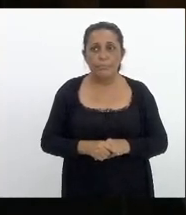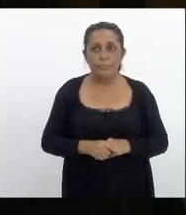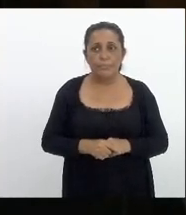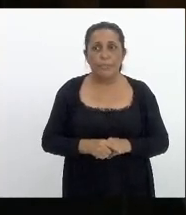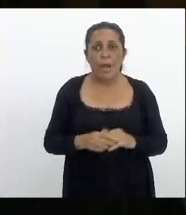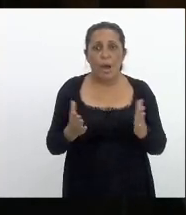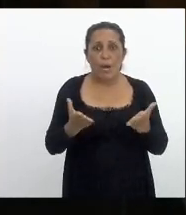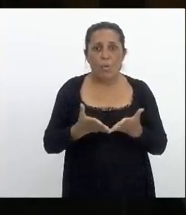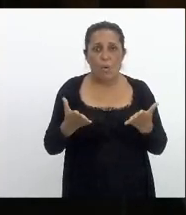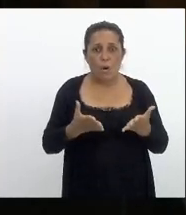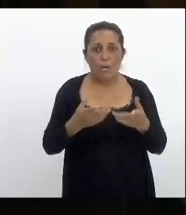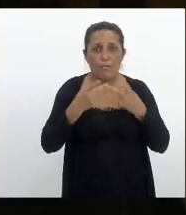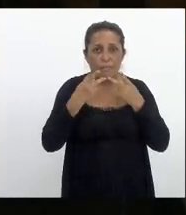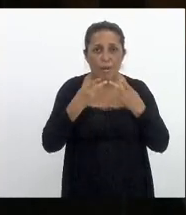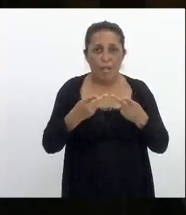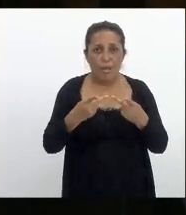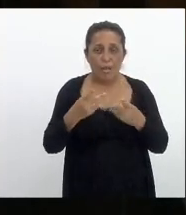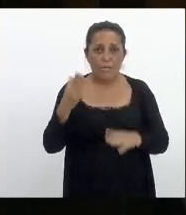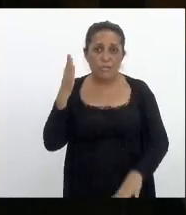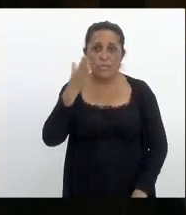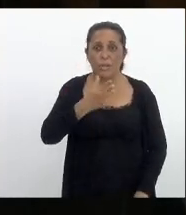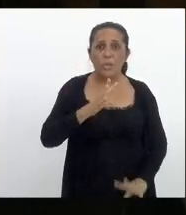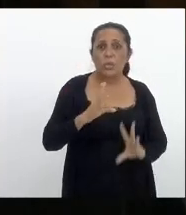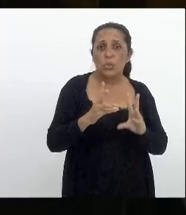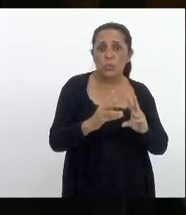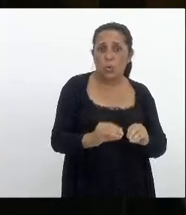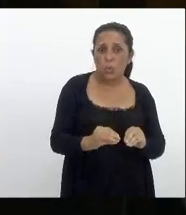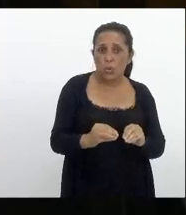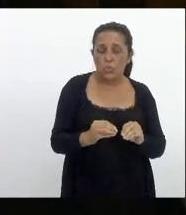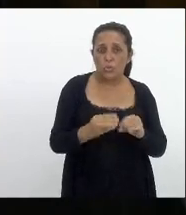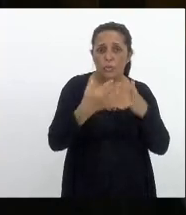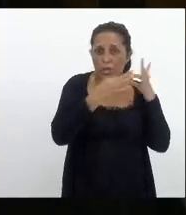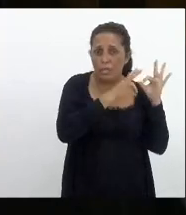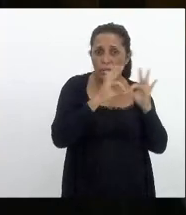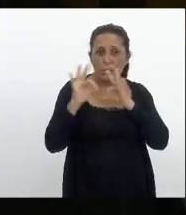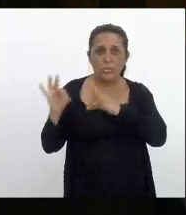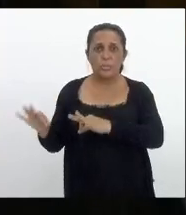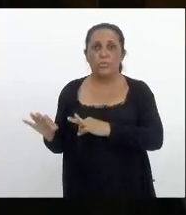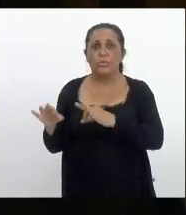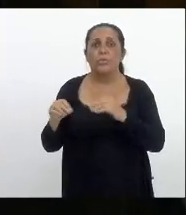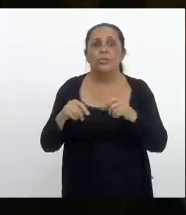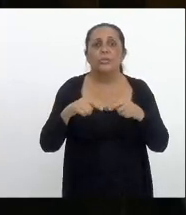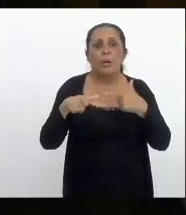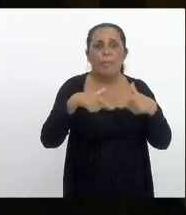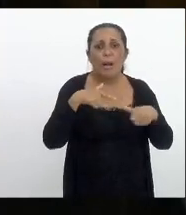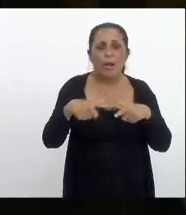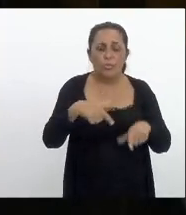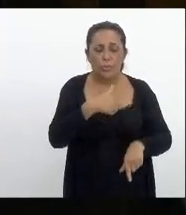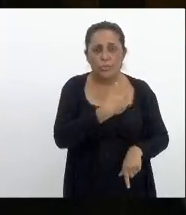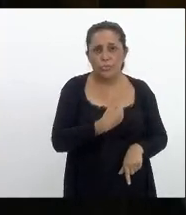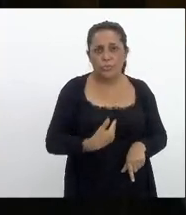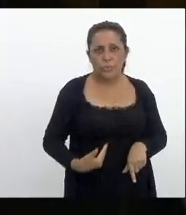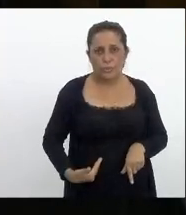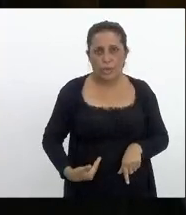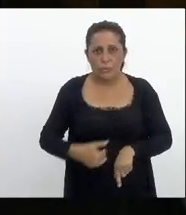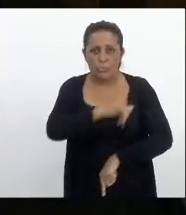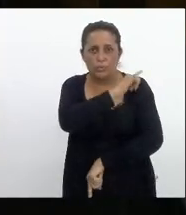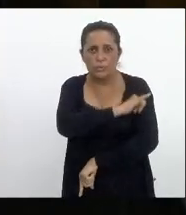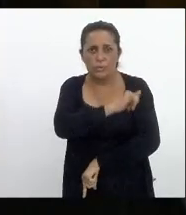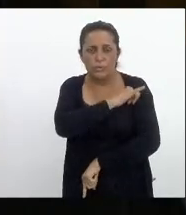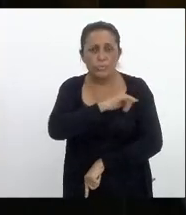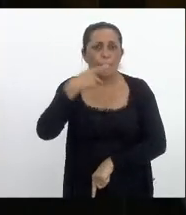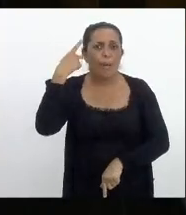agora eu queria falar diretamente com todos que estão nos assistindo com todos os trabalhadores do nosso estado com todo o